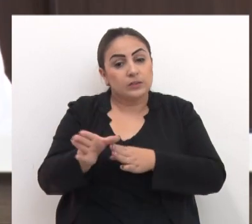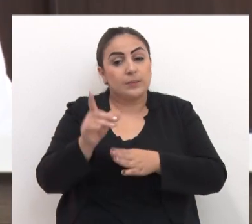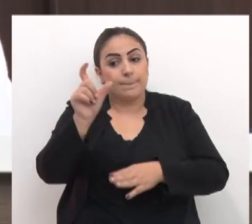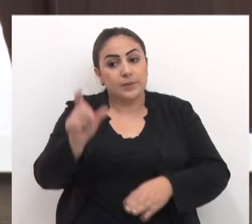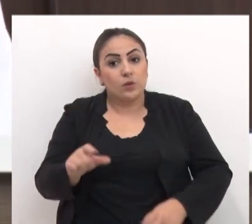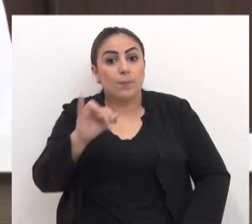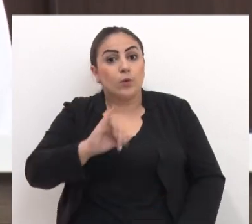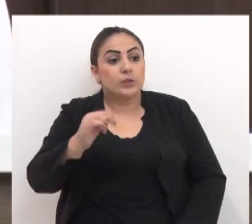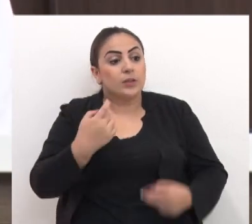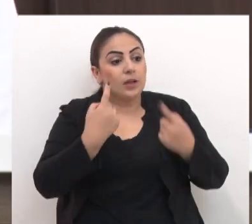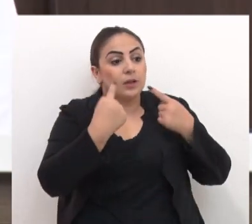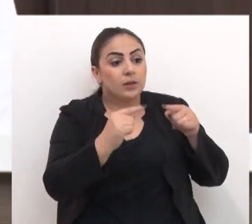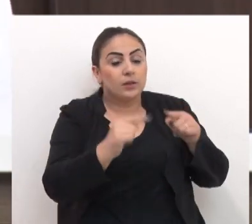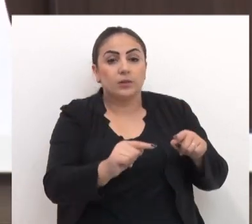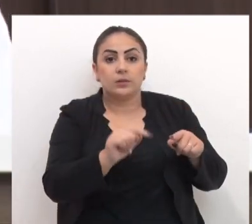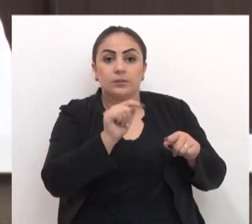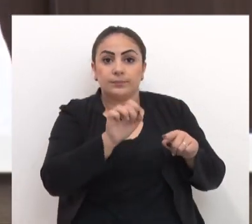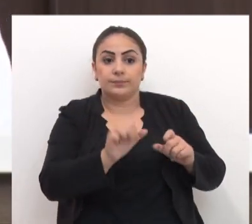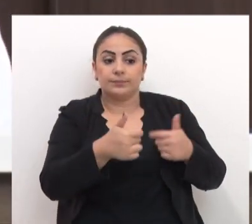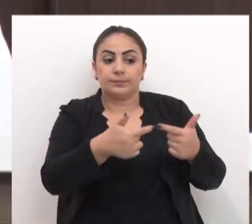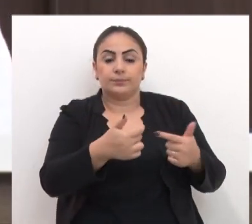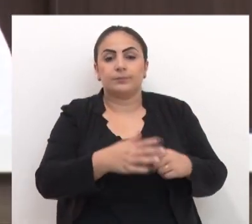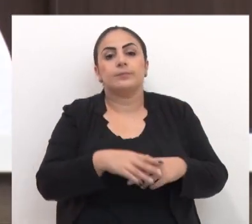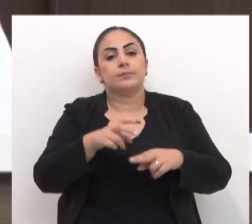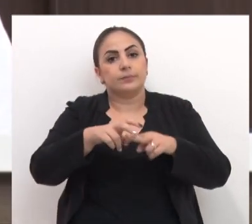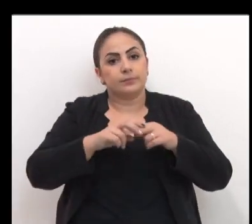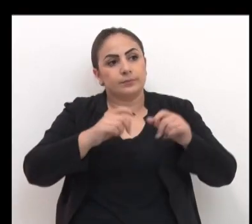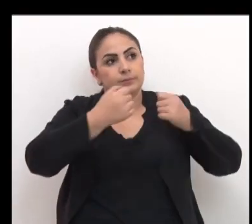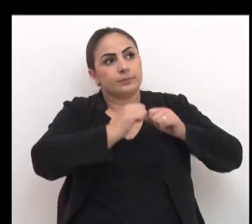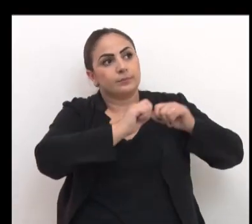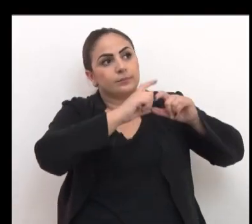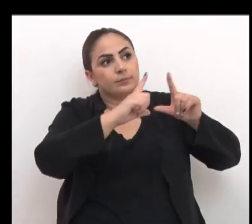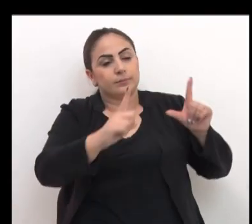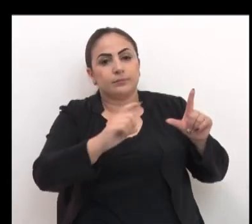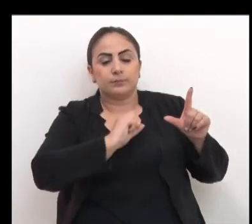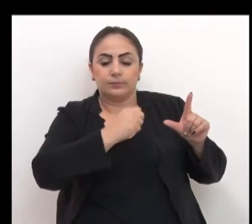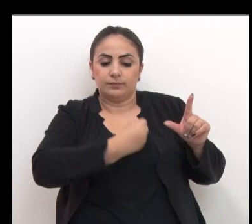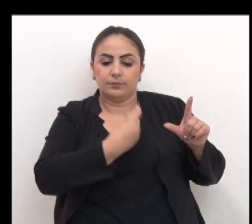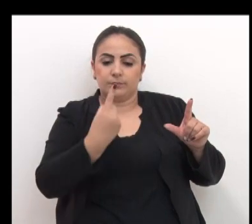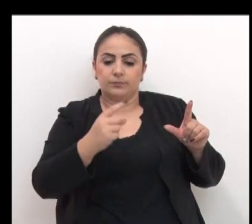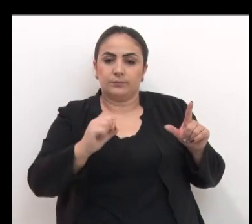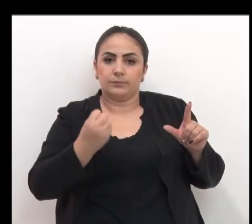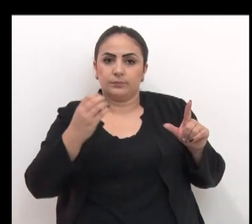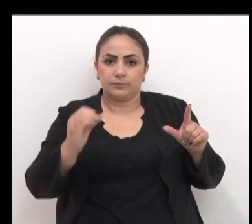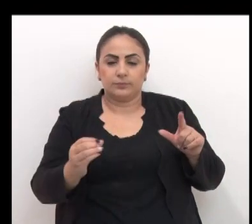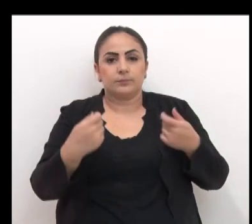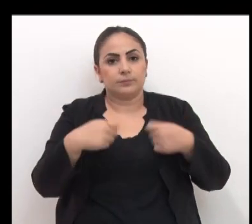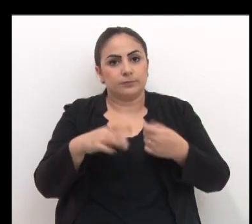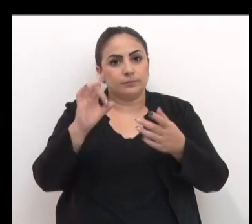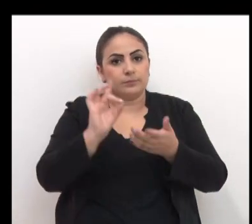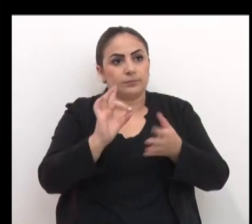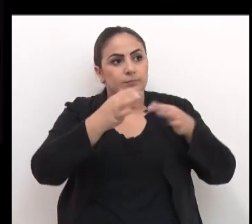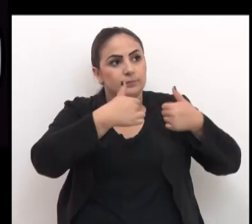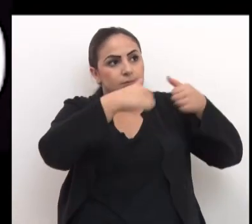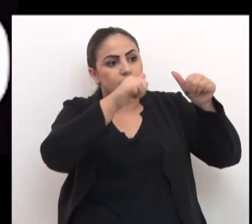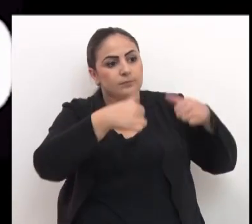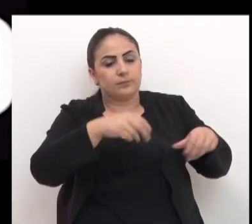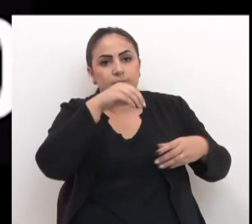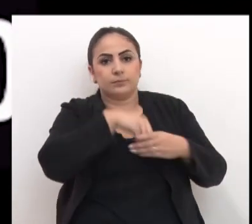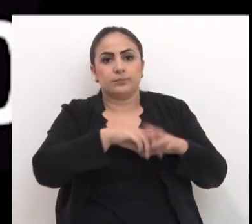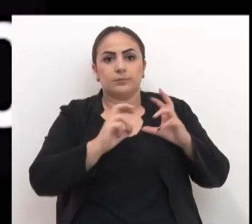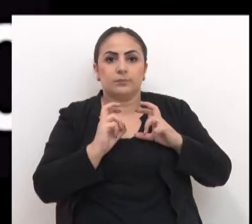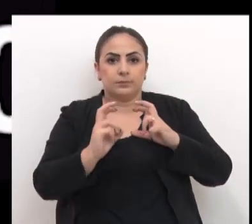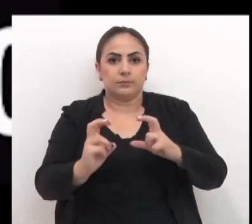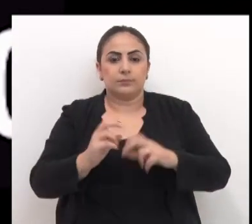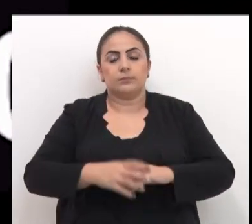orientação das vítimas sobre a importância de denunciar o ato Por isso cartazes com o número 180 devem